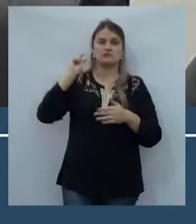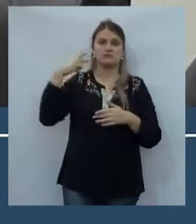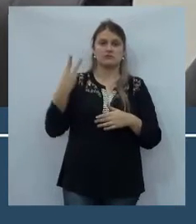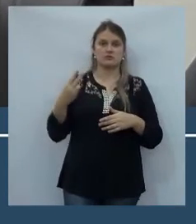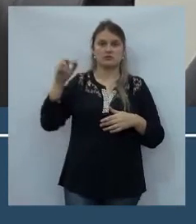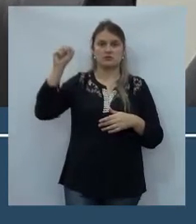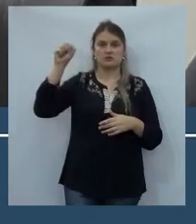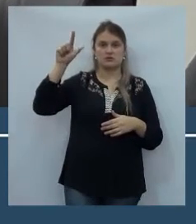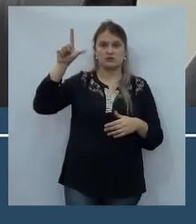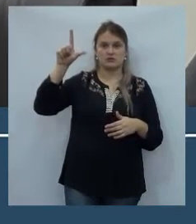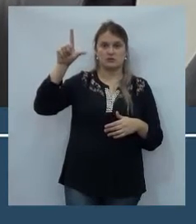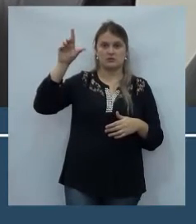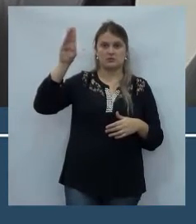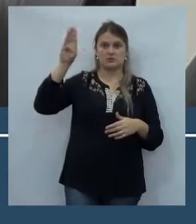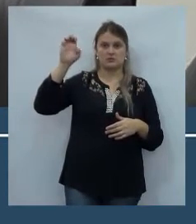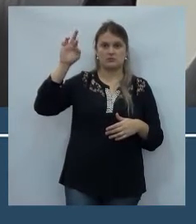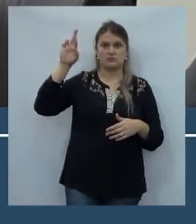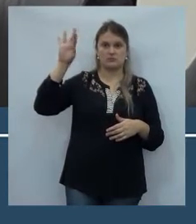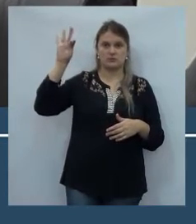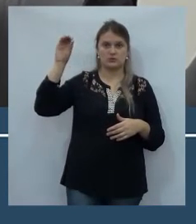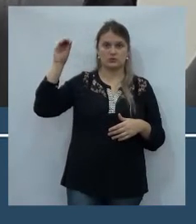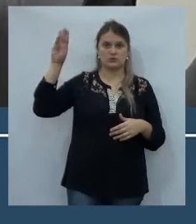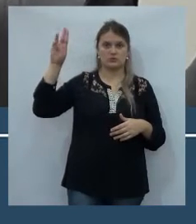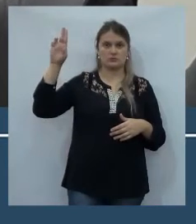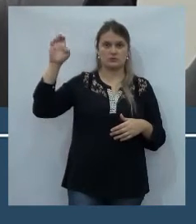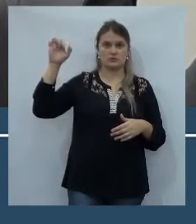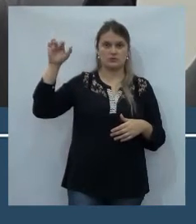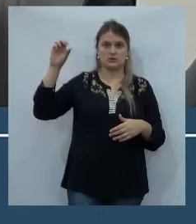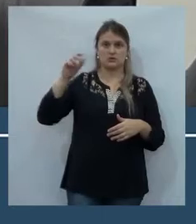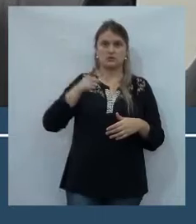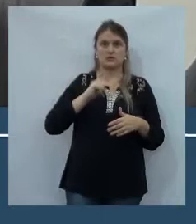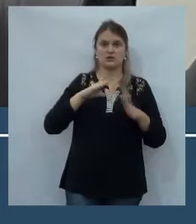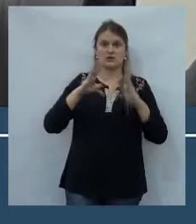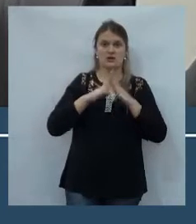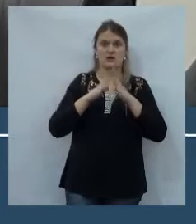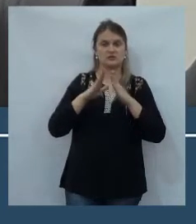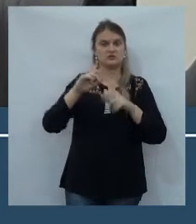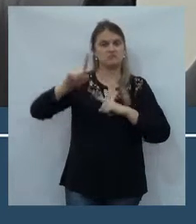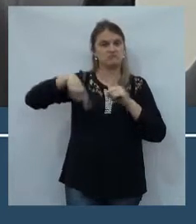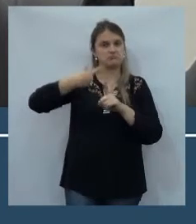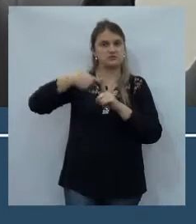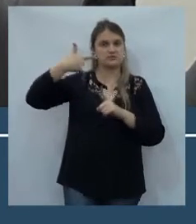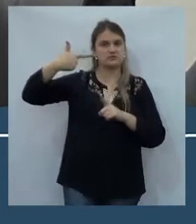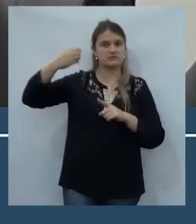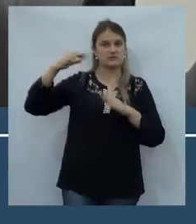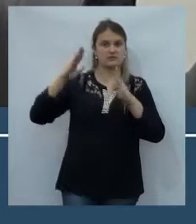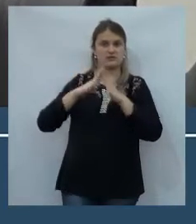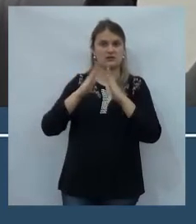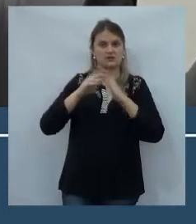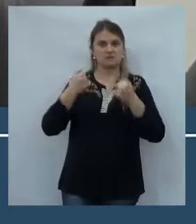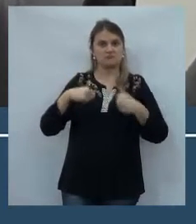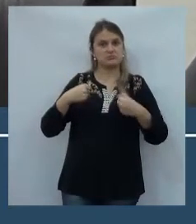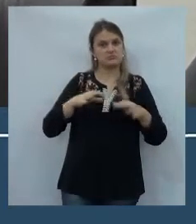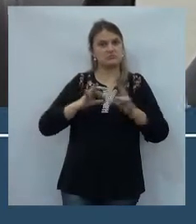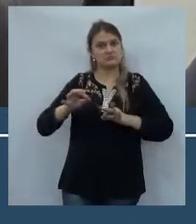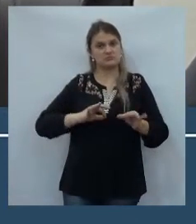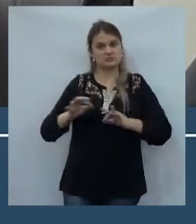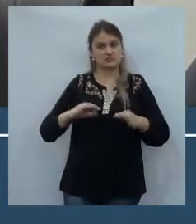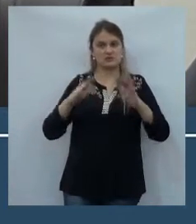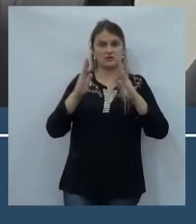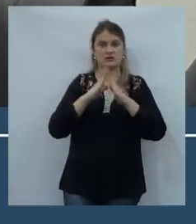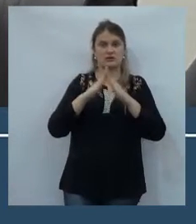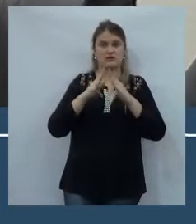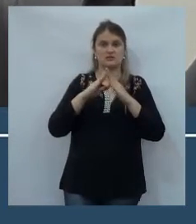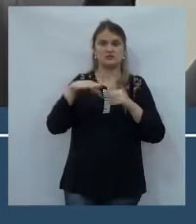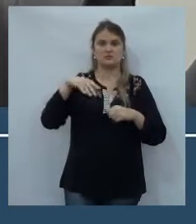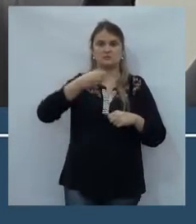muito proveitosa. Nós temos ali as casas do Mazureste, são mais de 20 casas que precisam da regularização. Tem o conjunto União, que se chama as casas do Bispo,